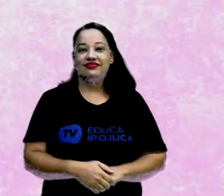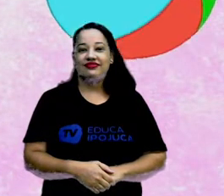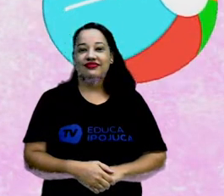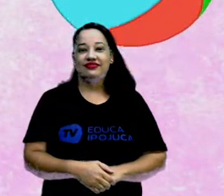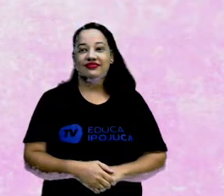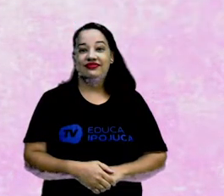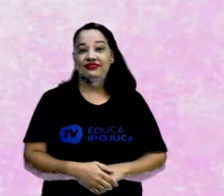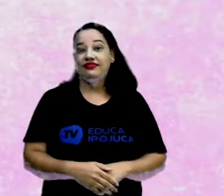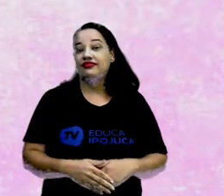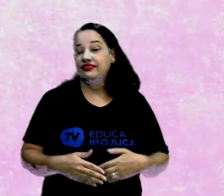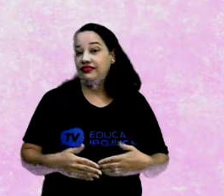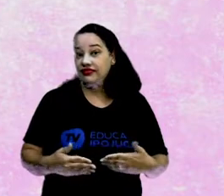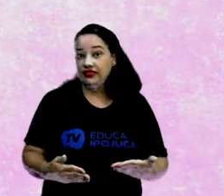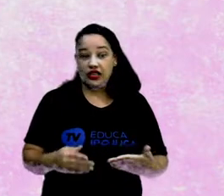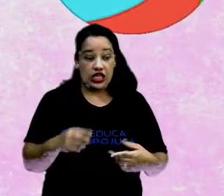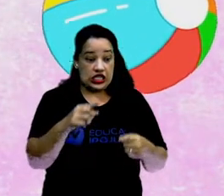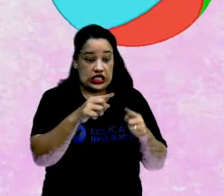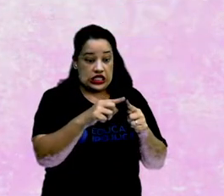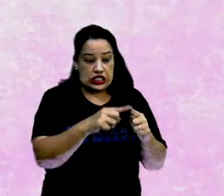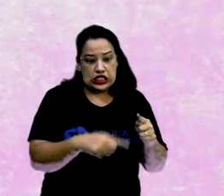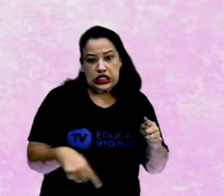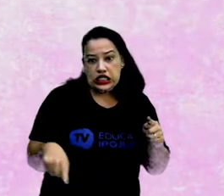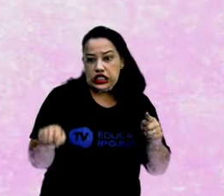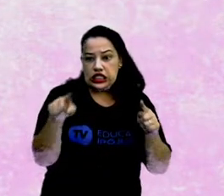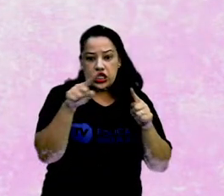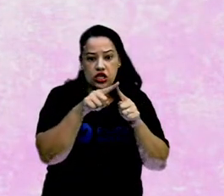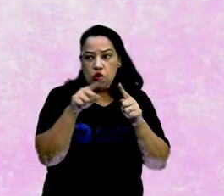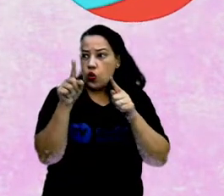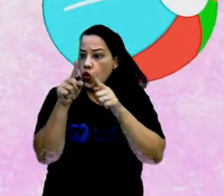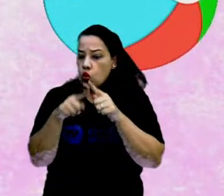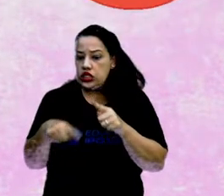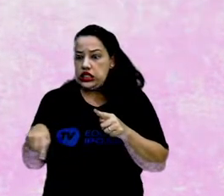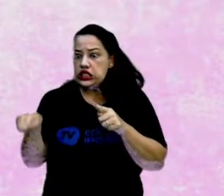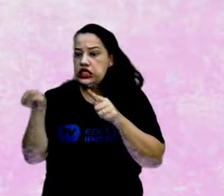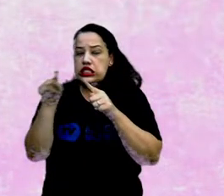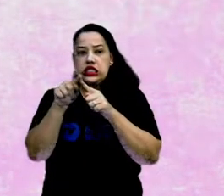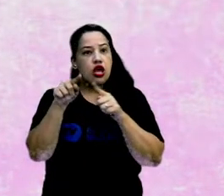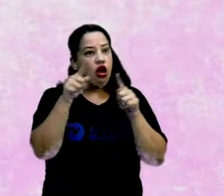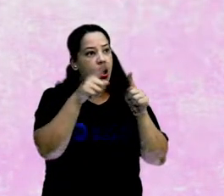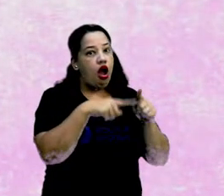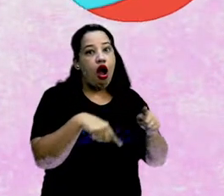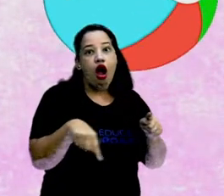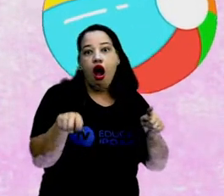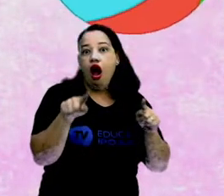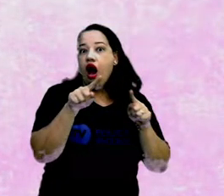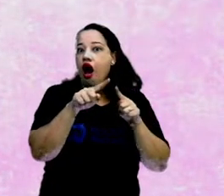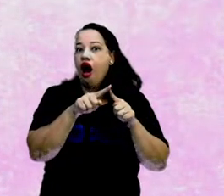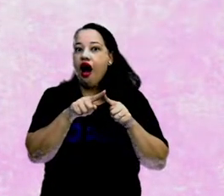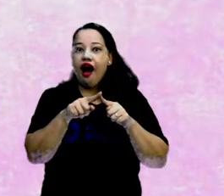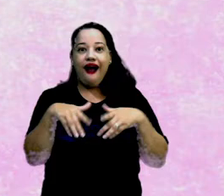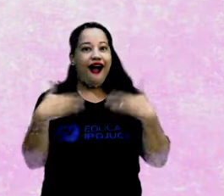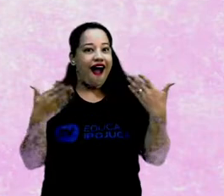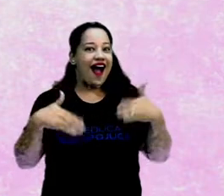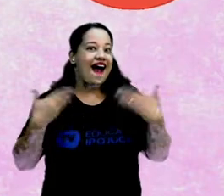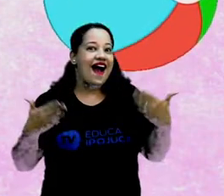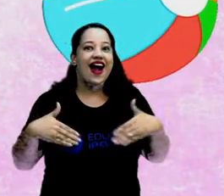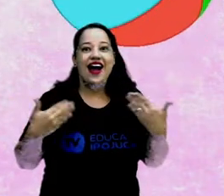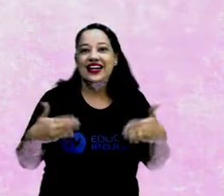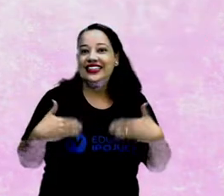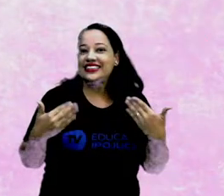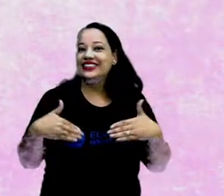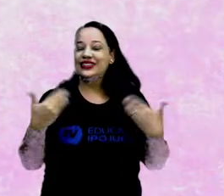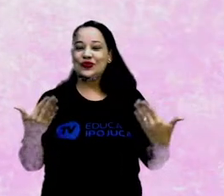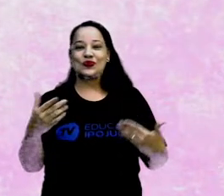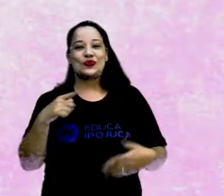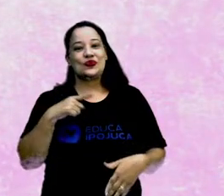Tinha círculos por todos os lados e muito alegre ele ficou. Era círculo para